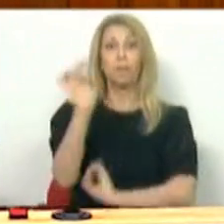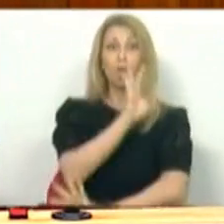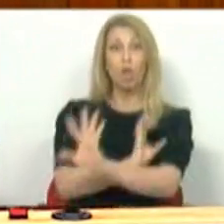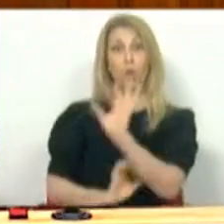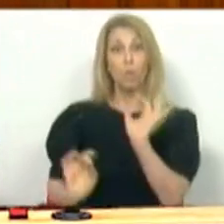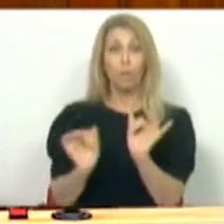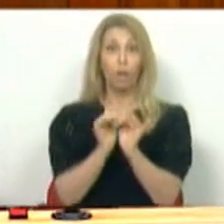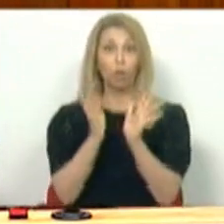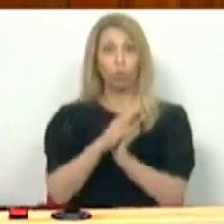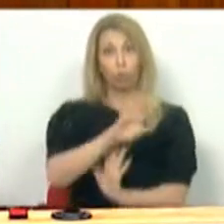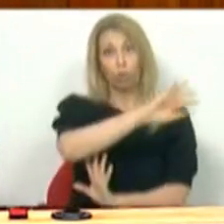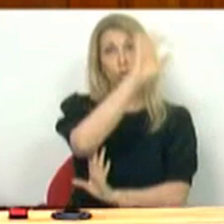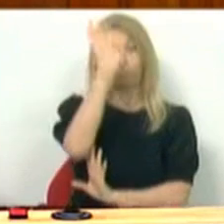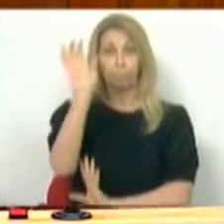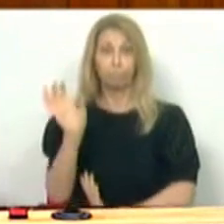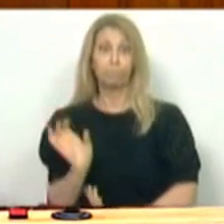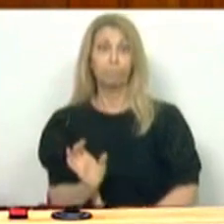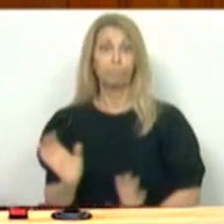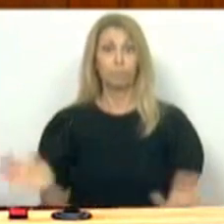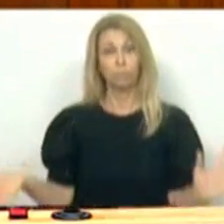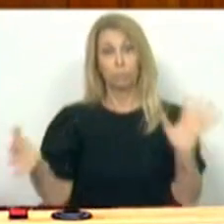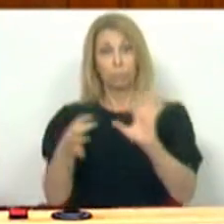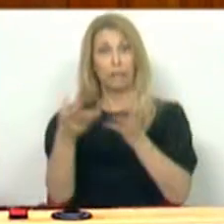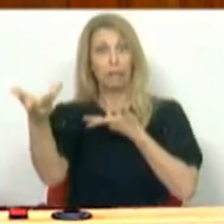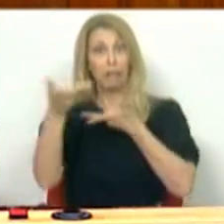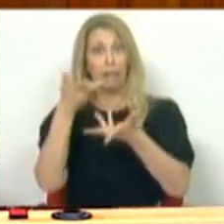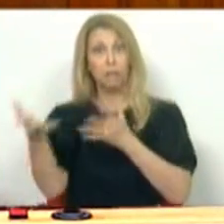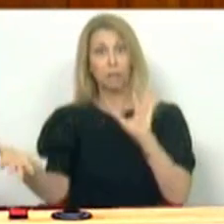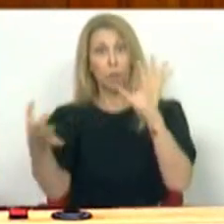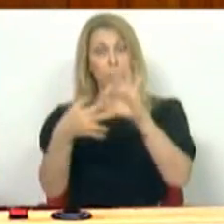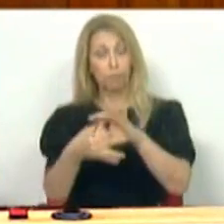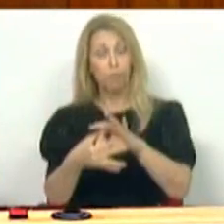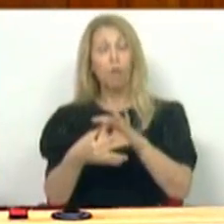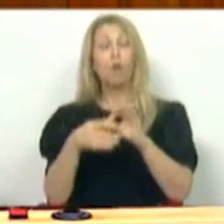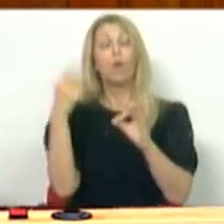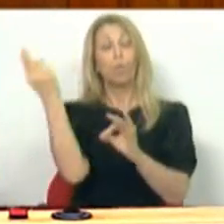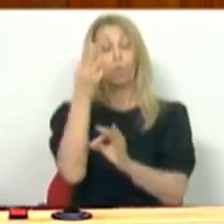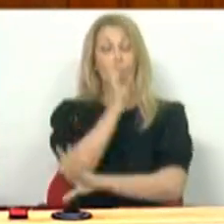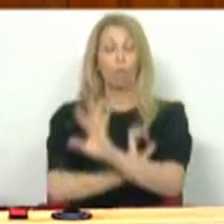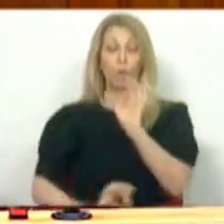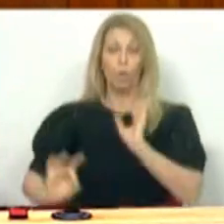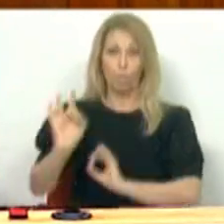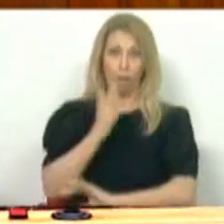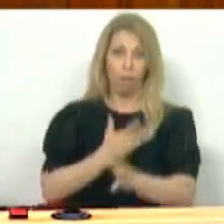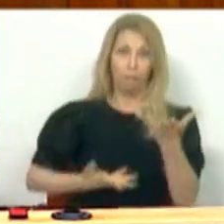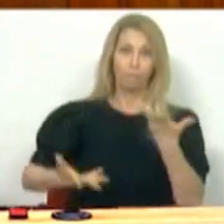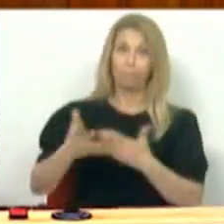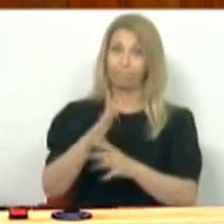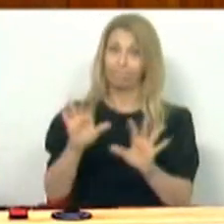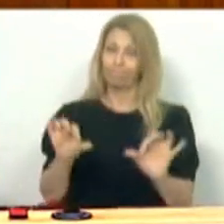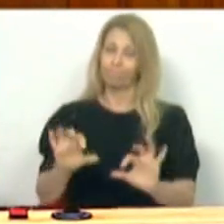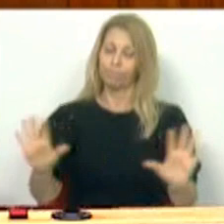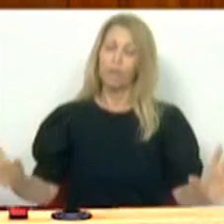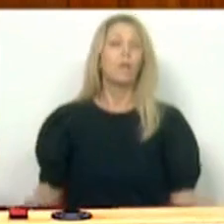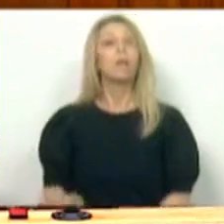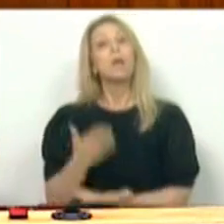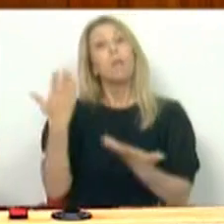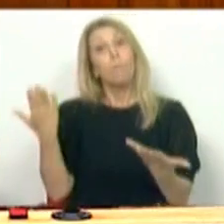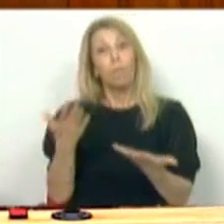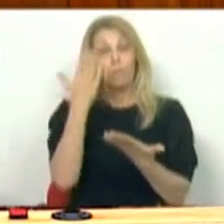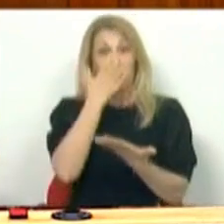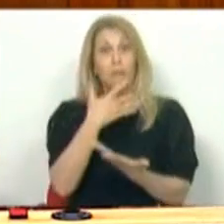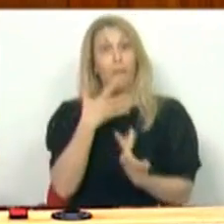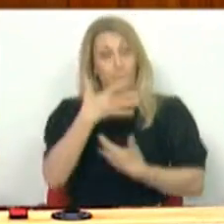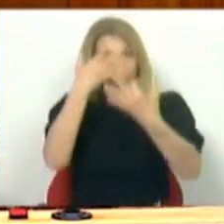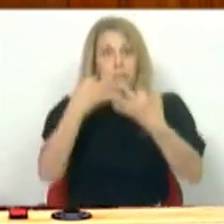Estados e na relação desses Estados com a União Europeia. Sendo para levar a sério, significa isto que